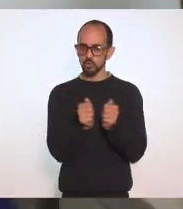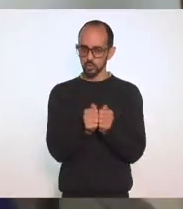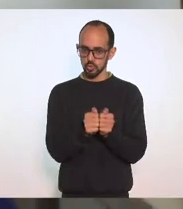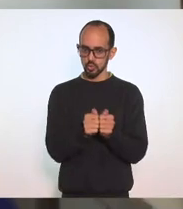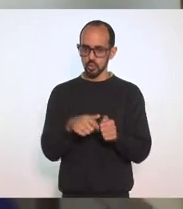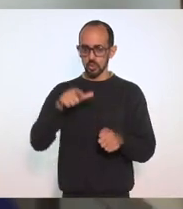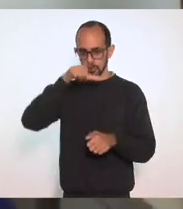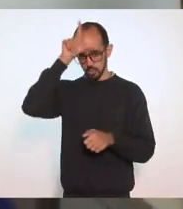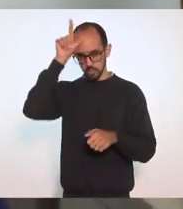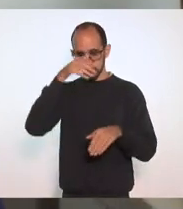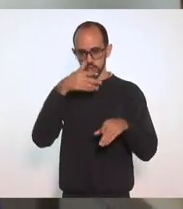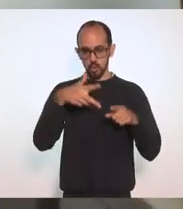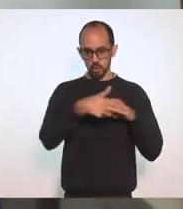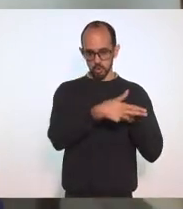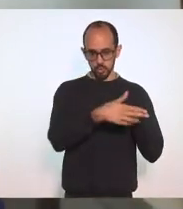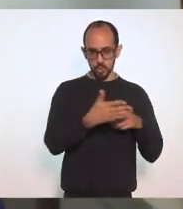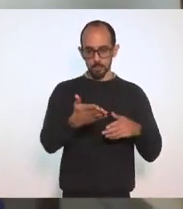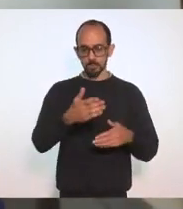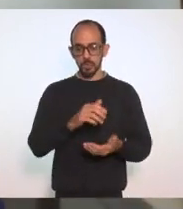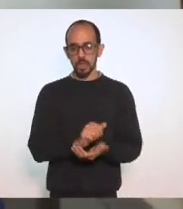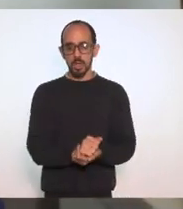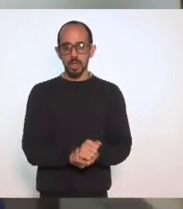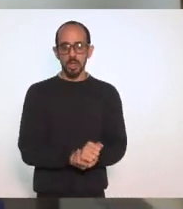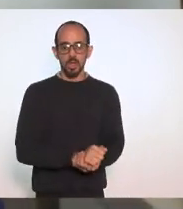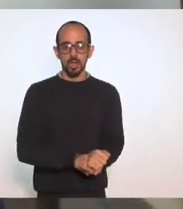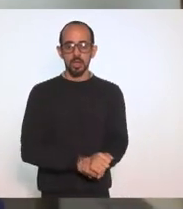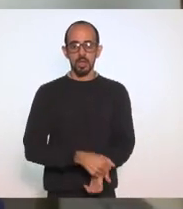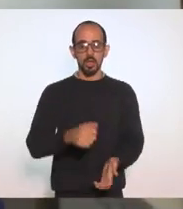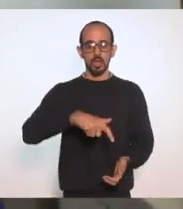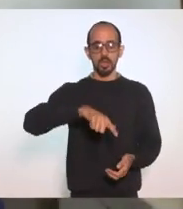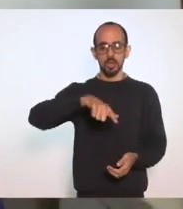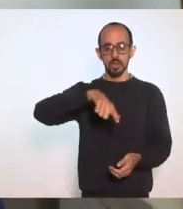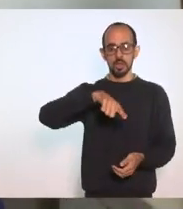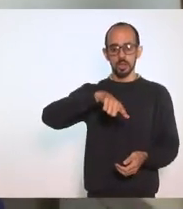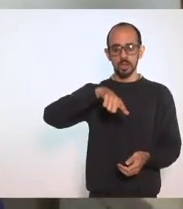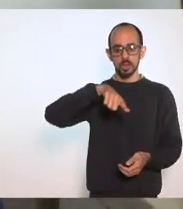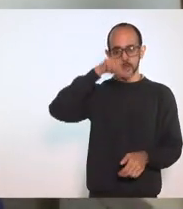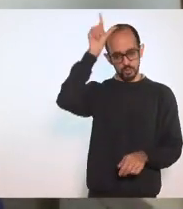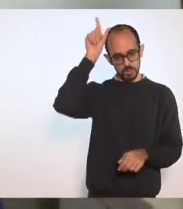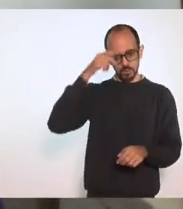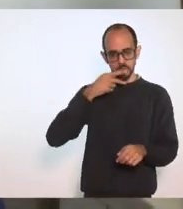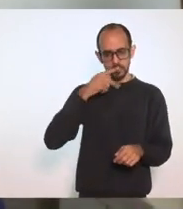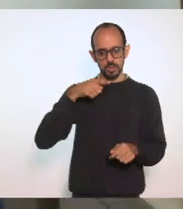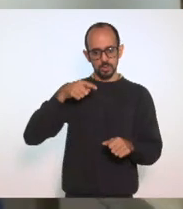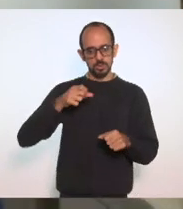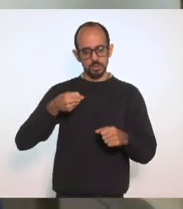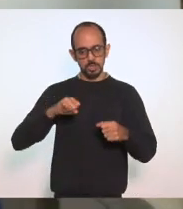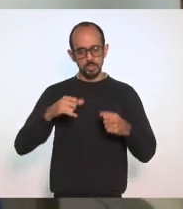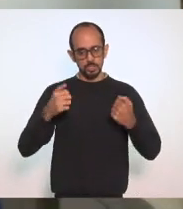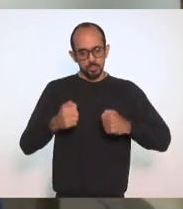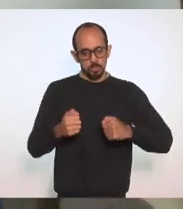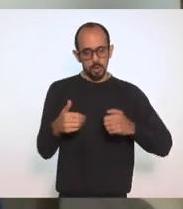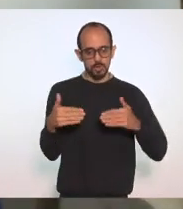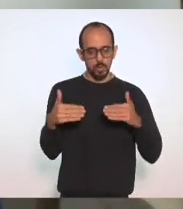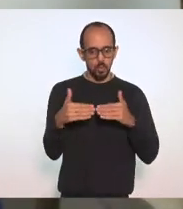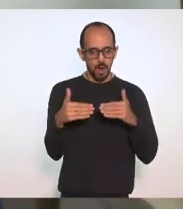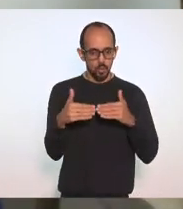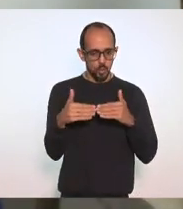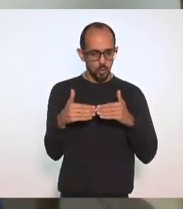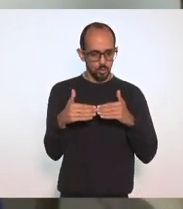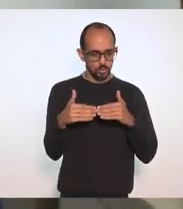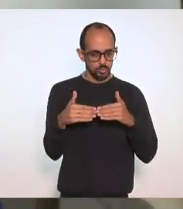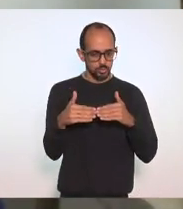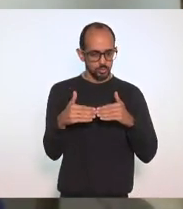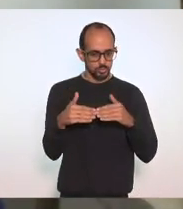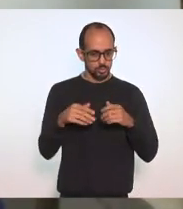na CCJ, se a gente pode ter um acordo de procedimento. Eu não tenho dúvidas nenhuma